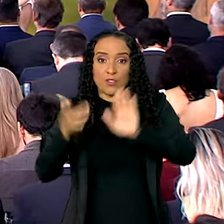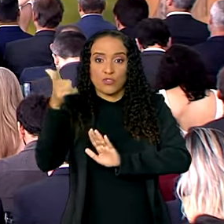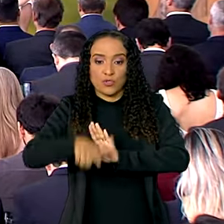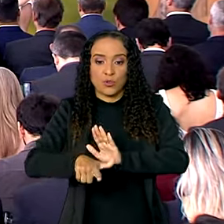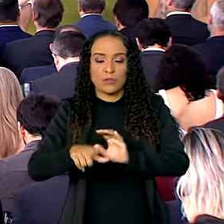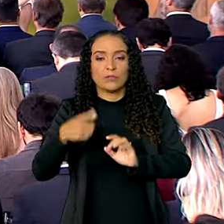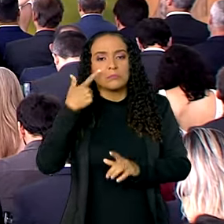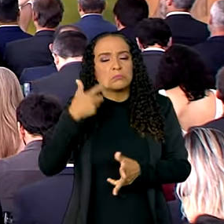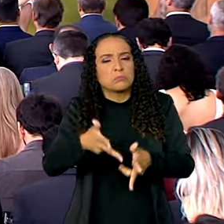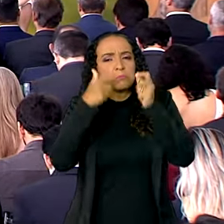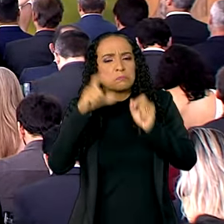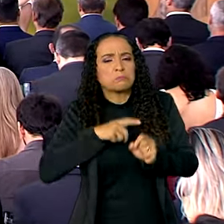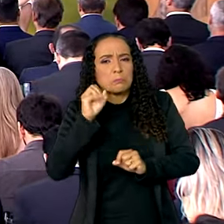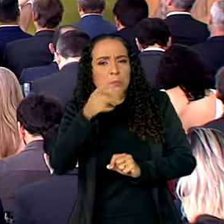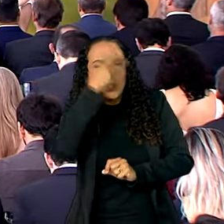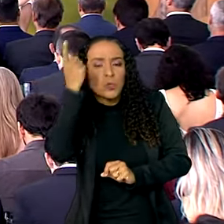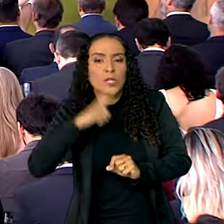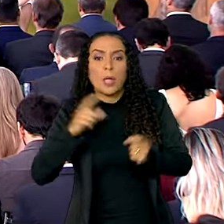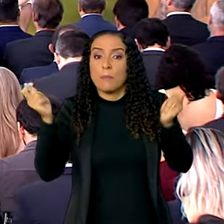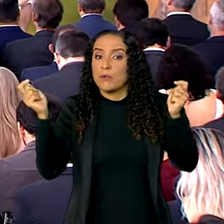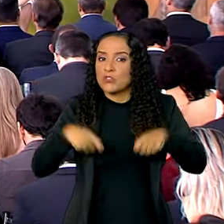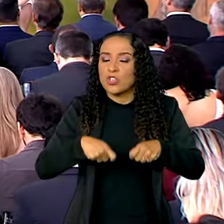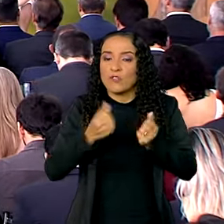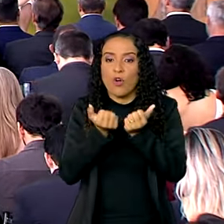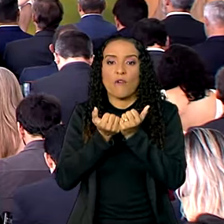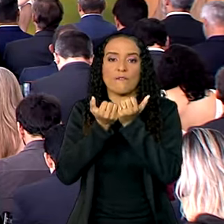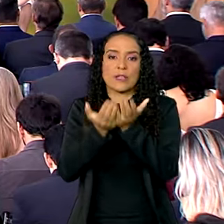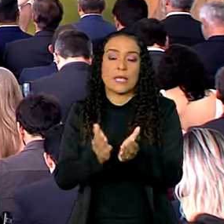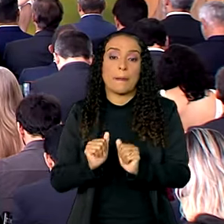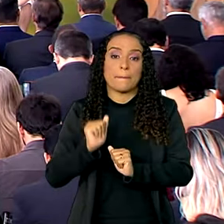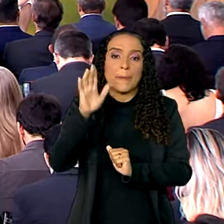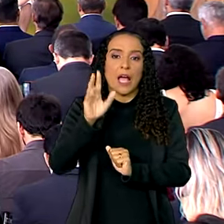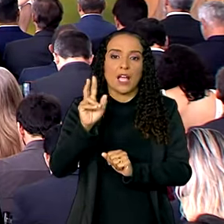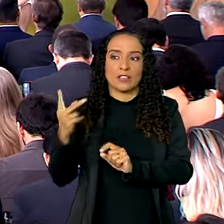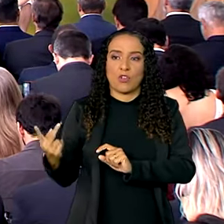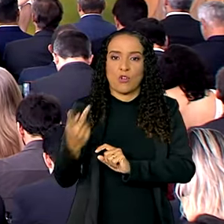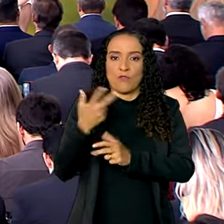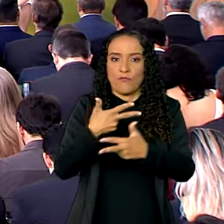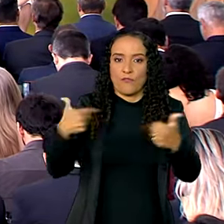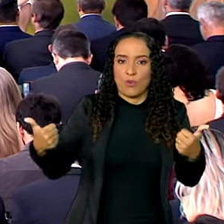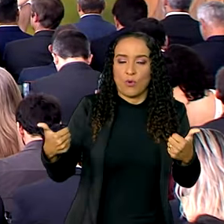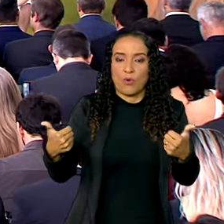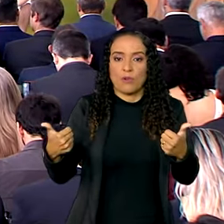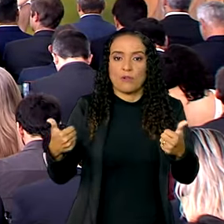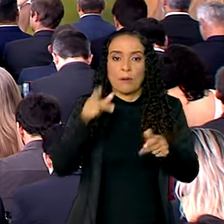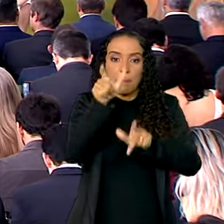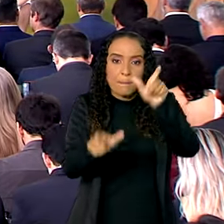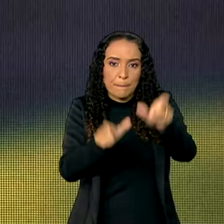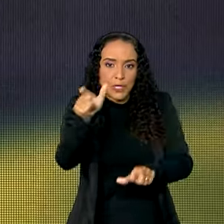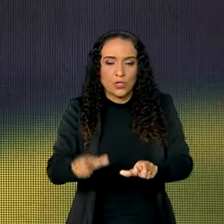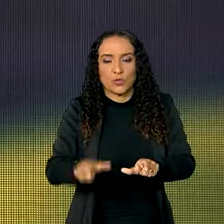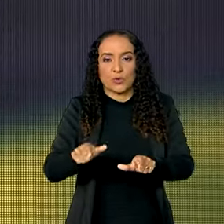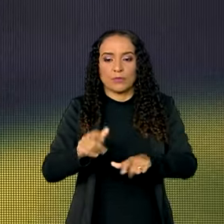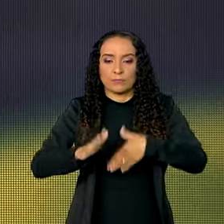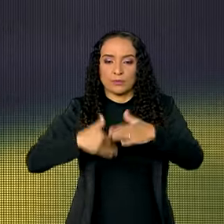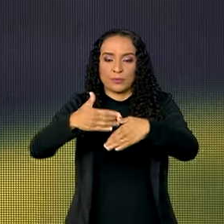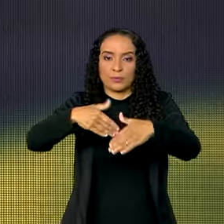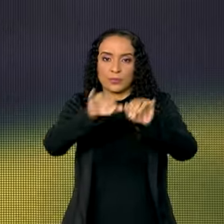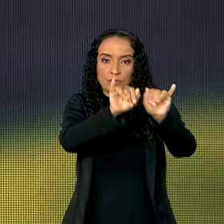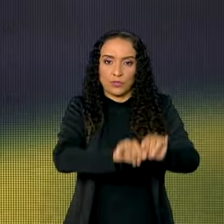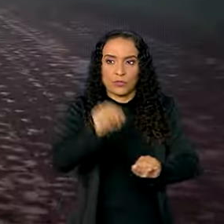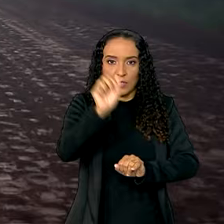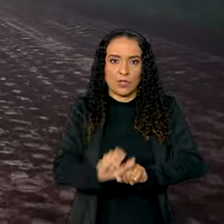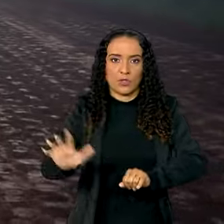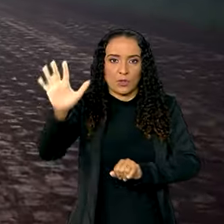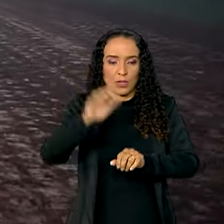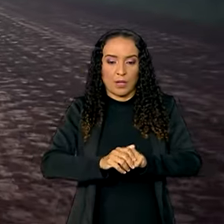tem alguém que tem condição de oferecer ainda mais vantajosidade para o cidadão e para o avanço da infraestrutura